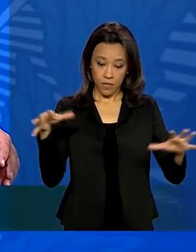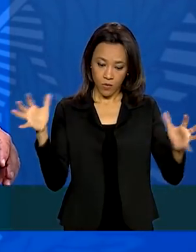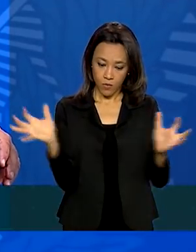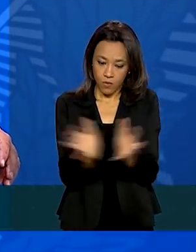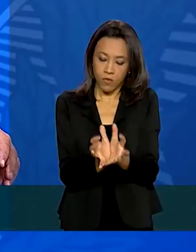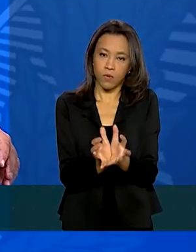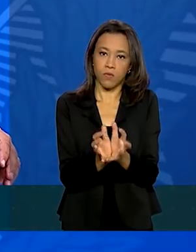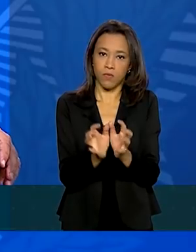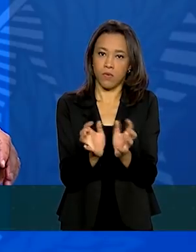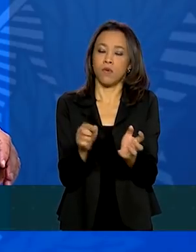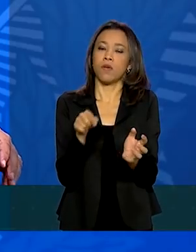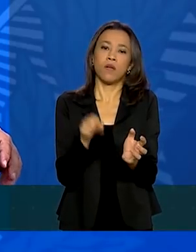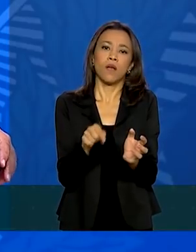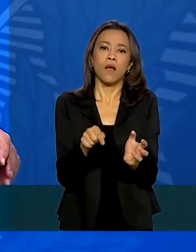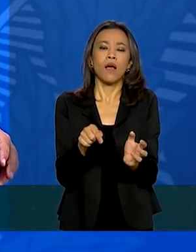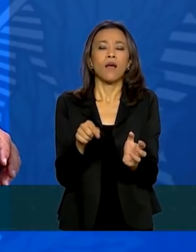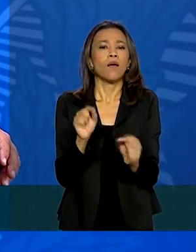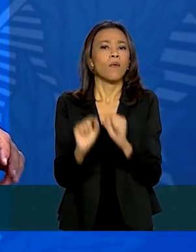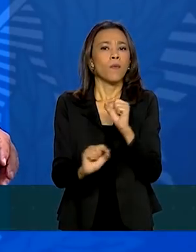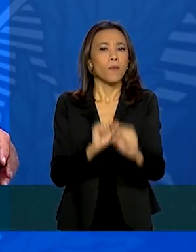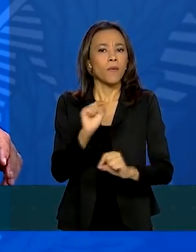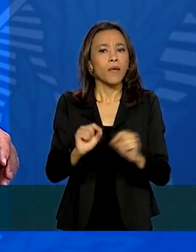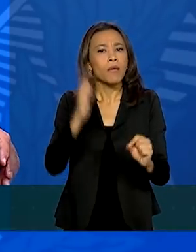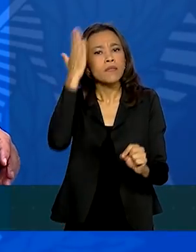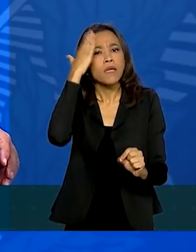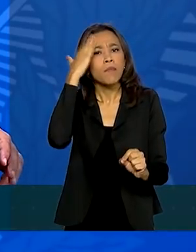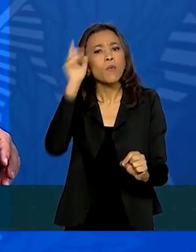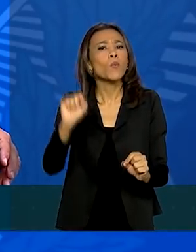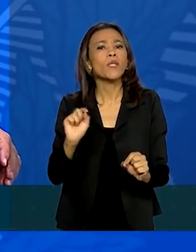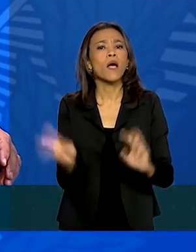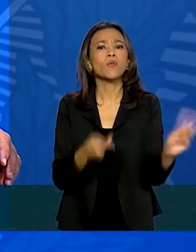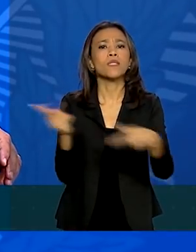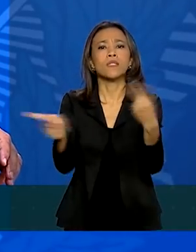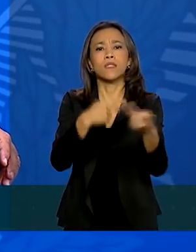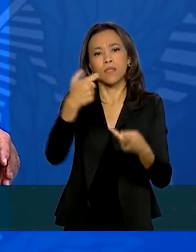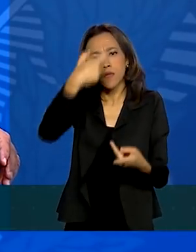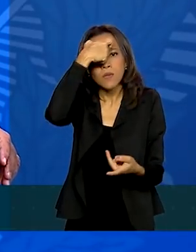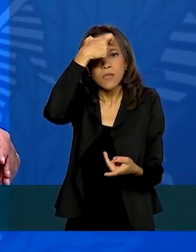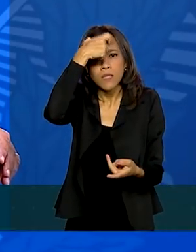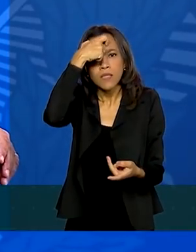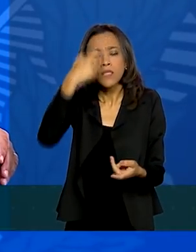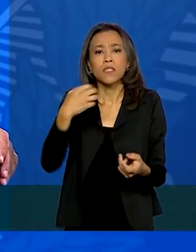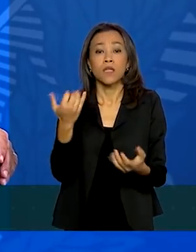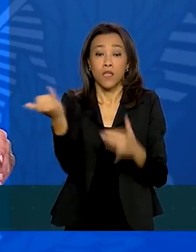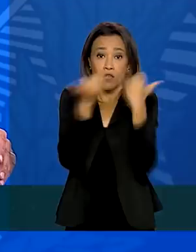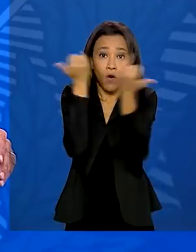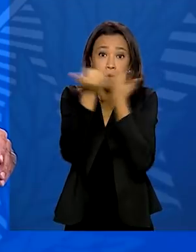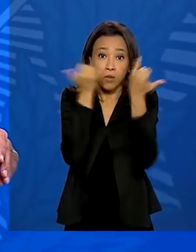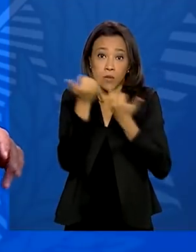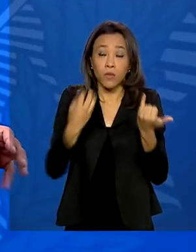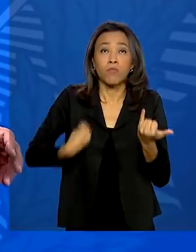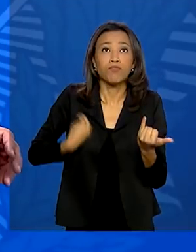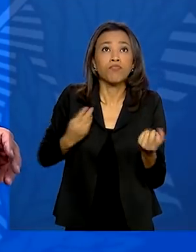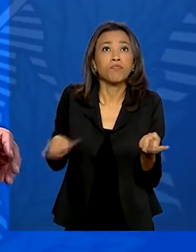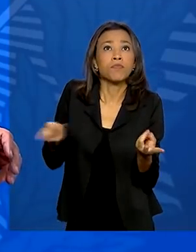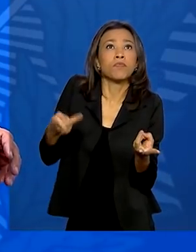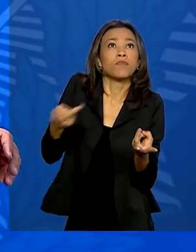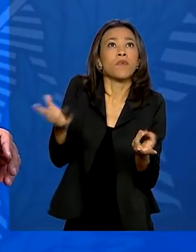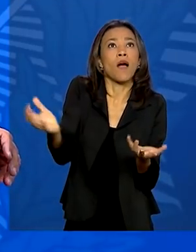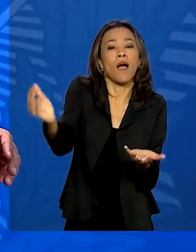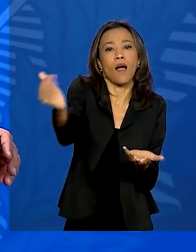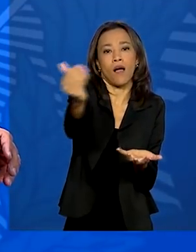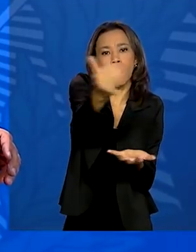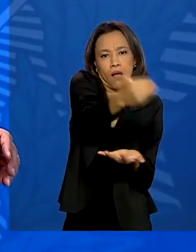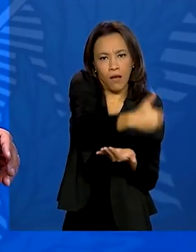consciência situacional, recebendo dados atualizados e coordenando, além de tudo, a